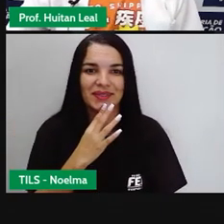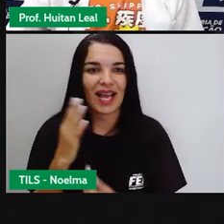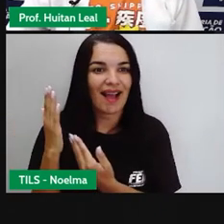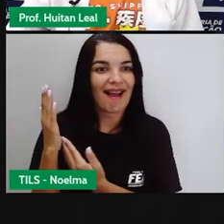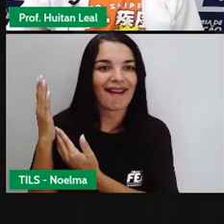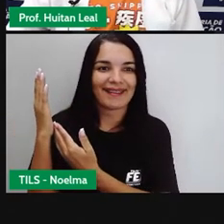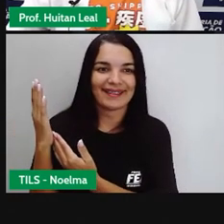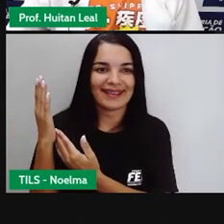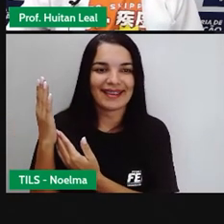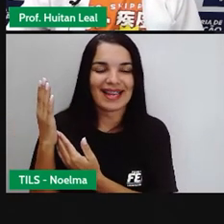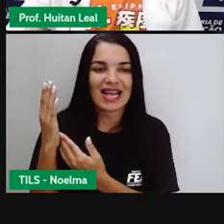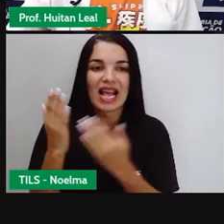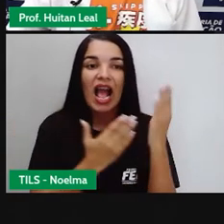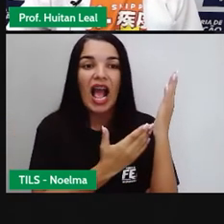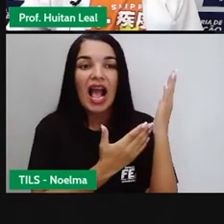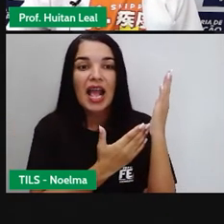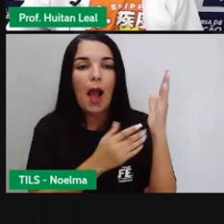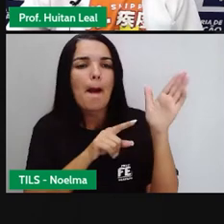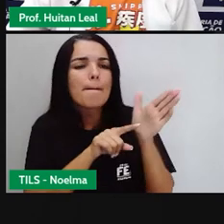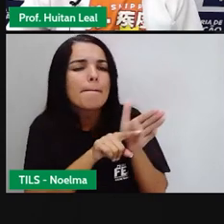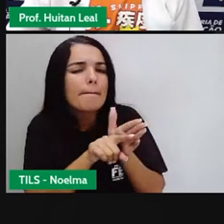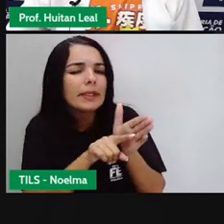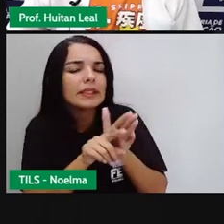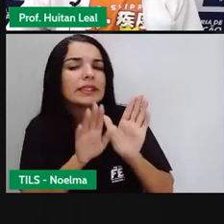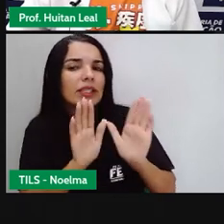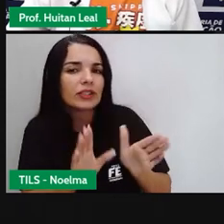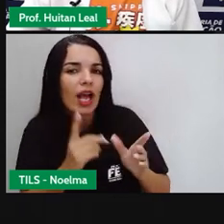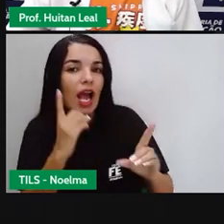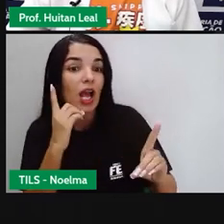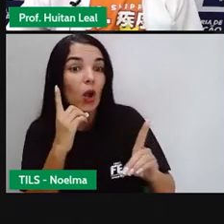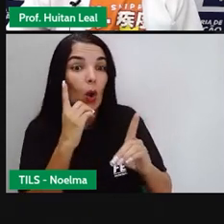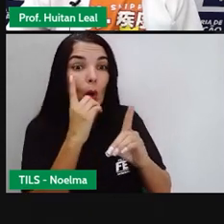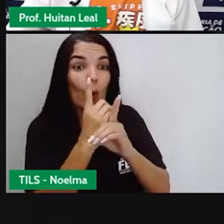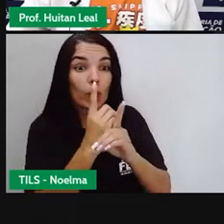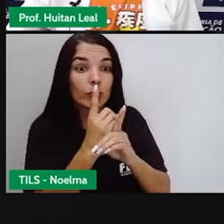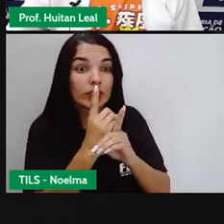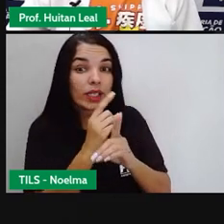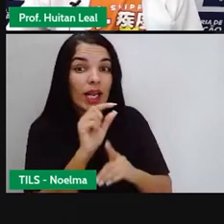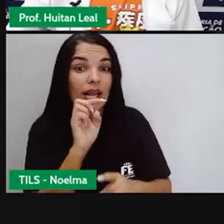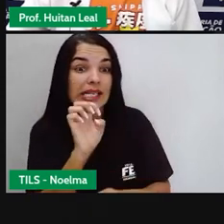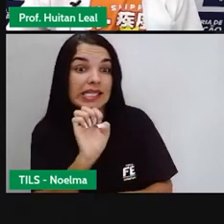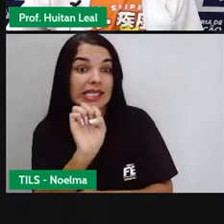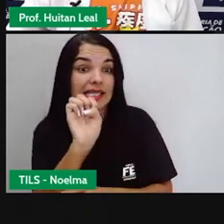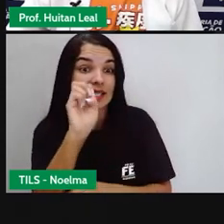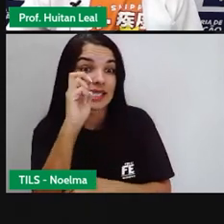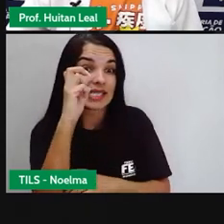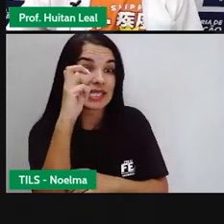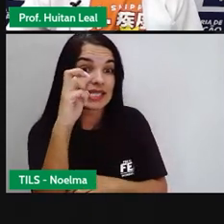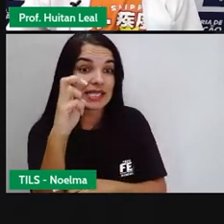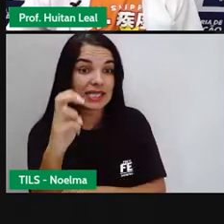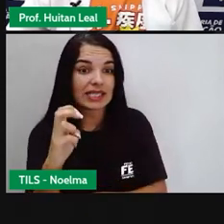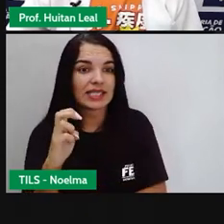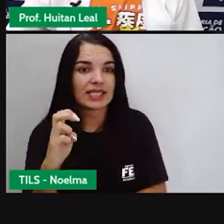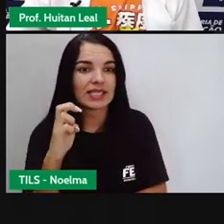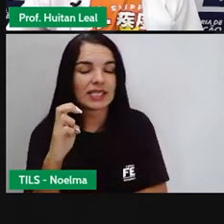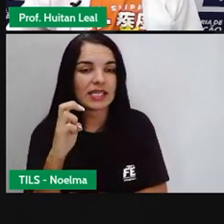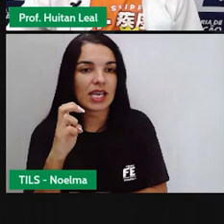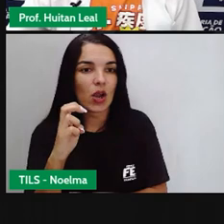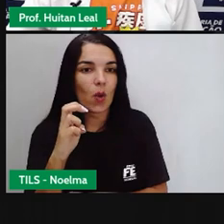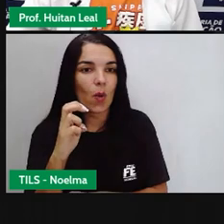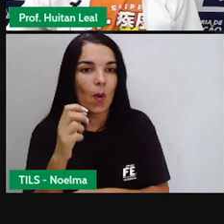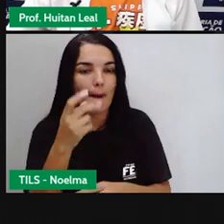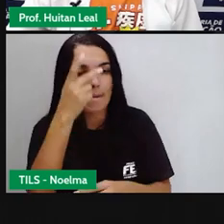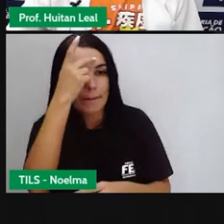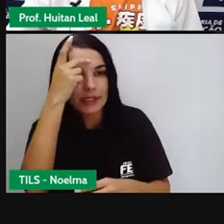andei pesquisando e encontrei cinco escritores que se destacam no